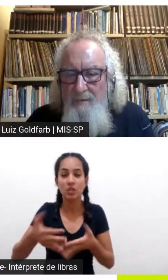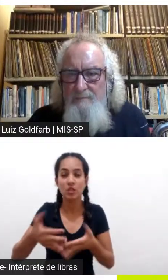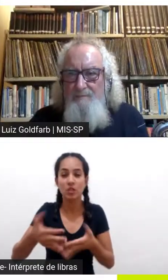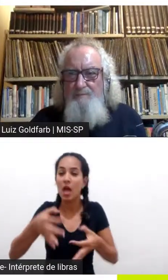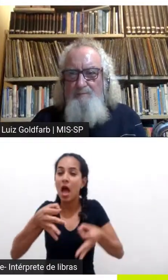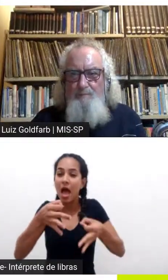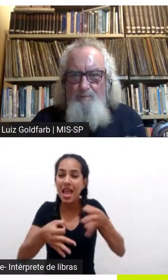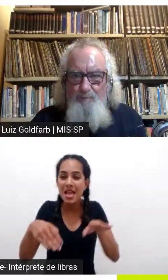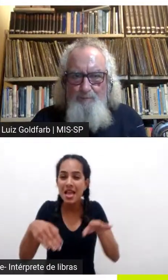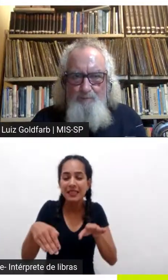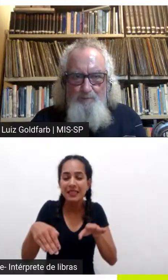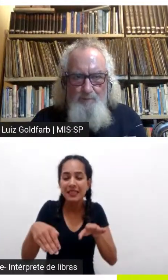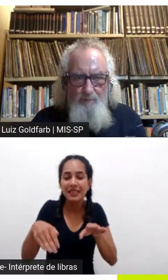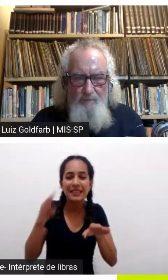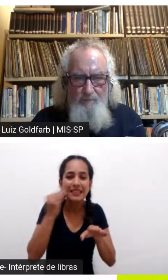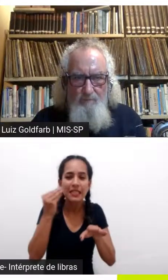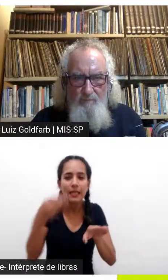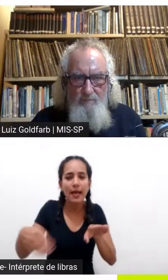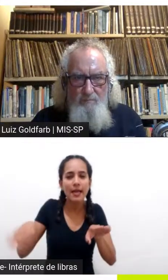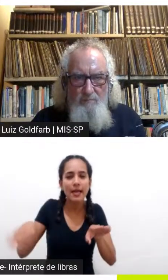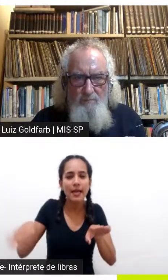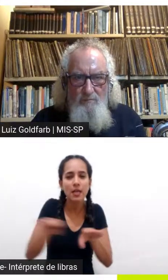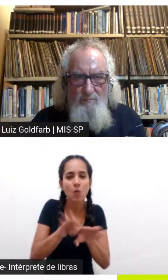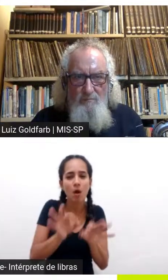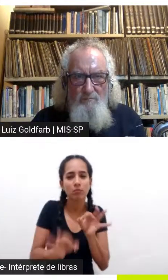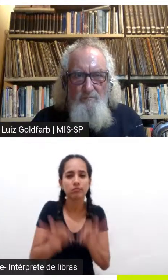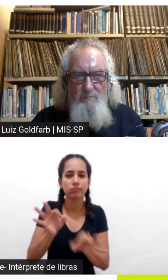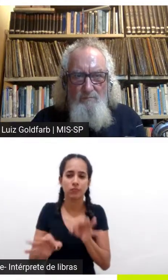um excelente medidor de desenvolvimento